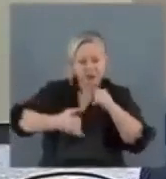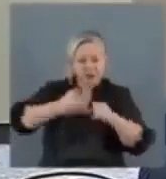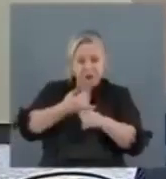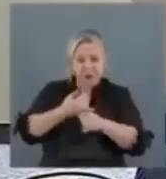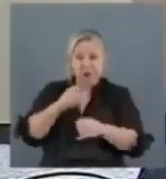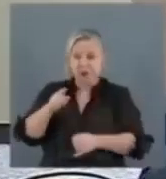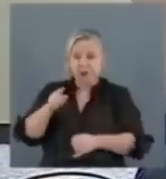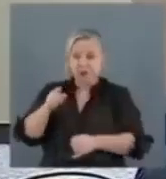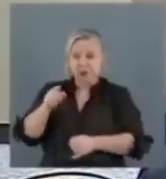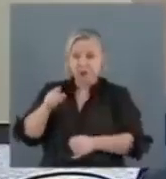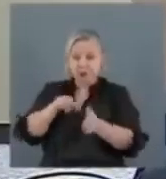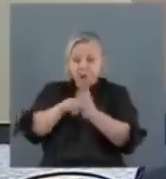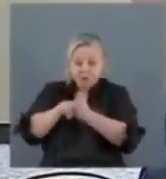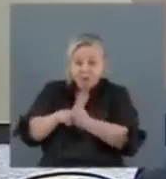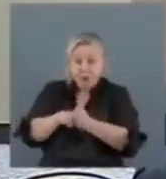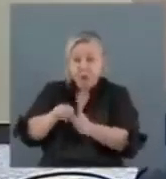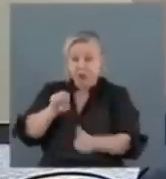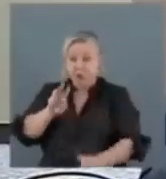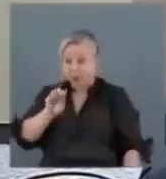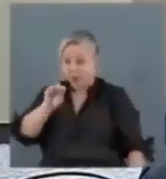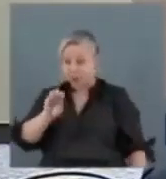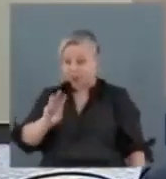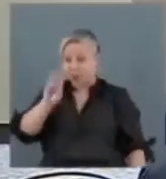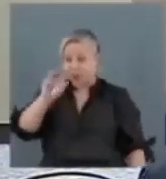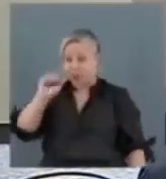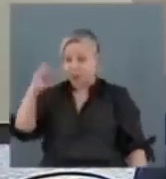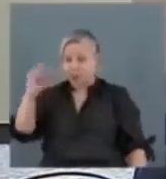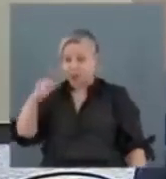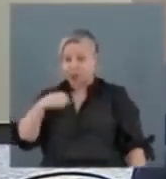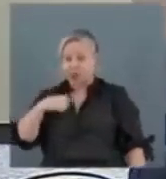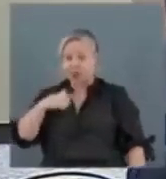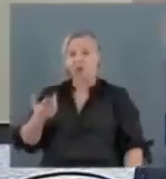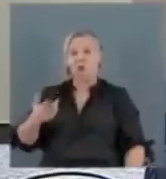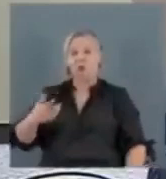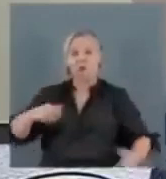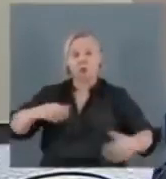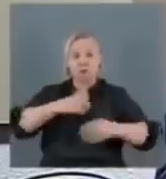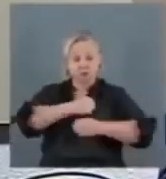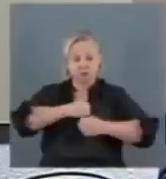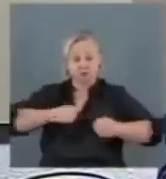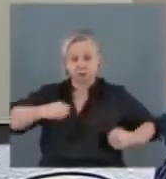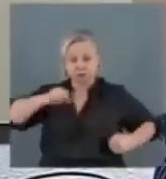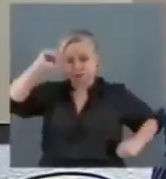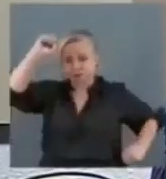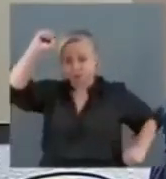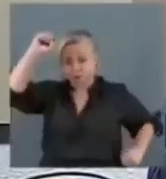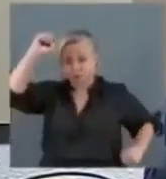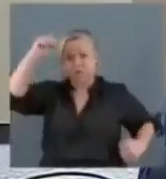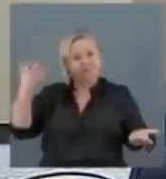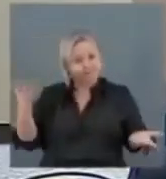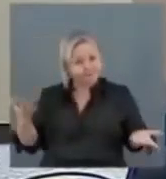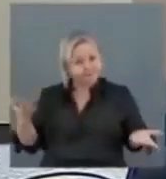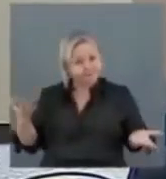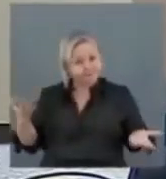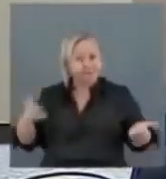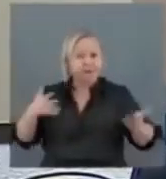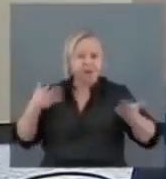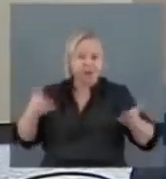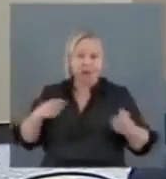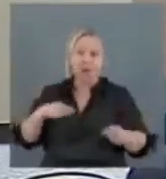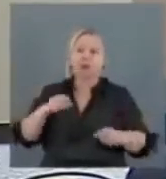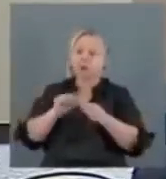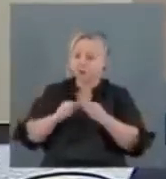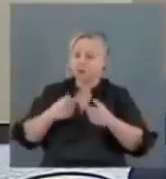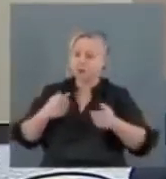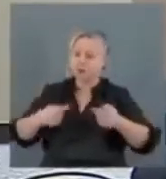SWAT, eu sou dos Vingadores. O senhor conhece Capital América, Homem-Aranha? Então, é assim que a gente faz o debate democrático e